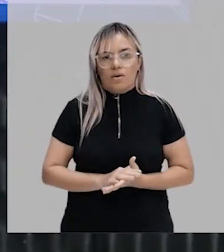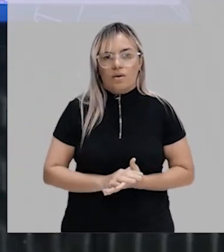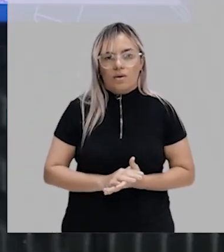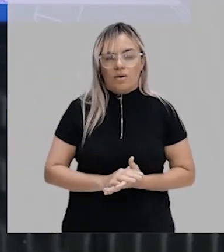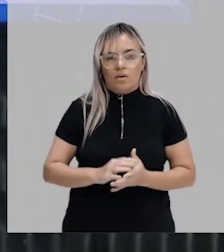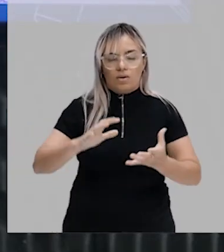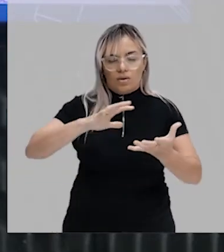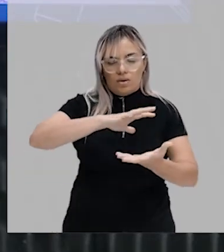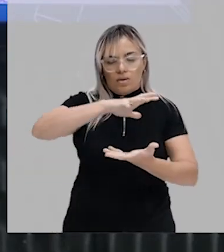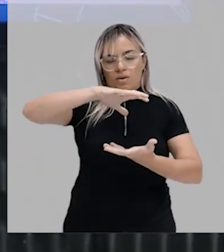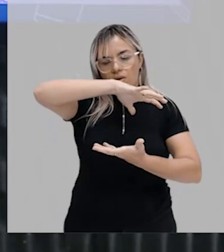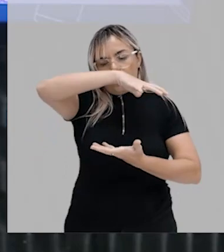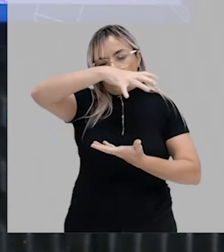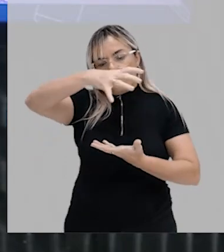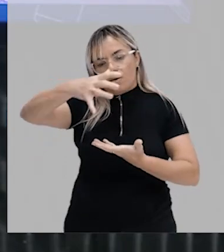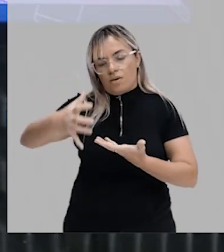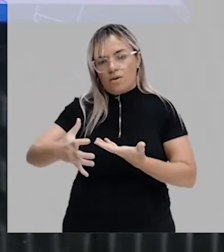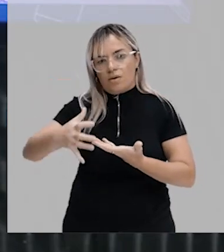camada atmosférica,